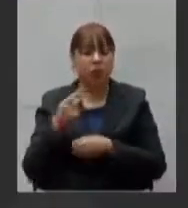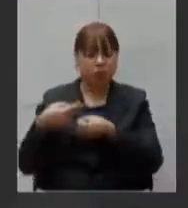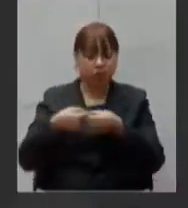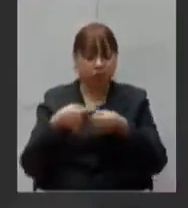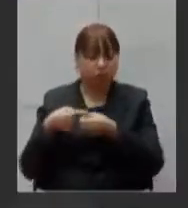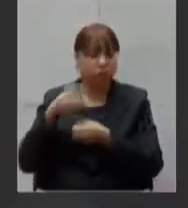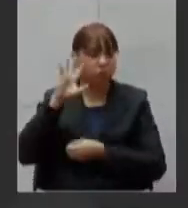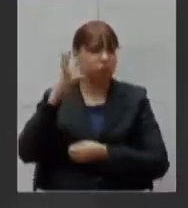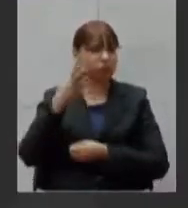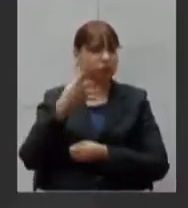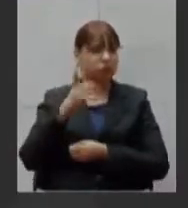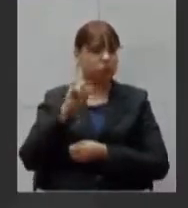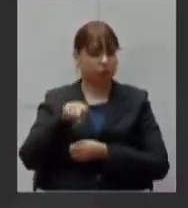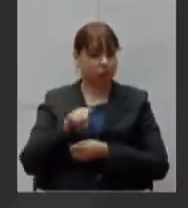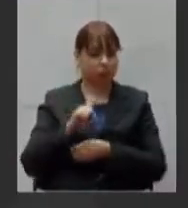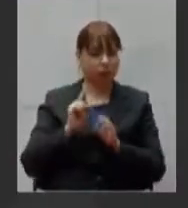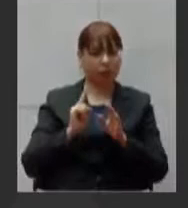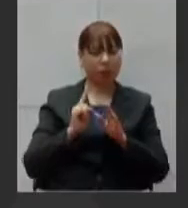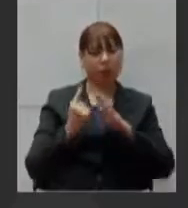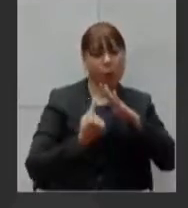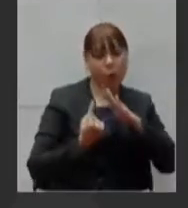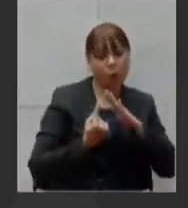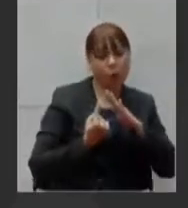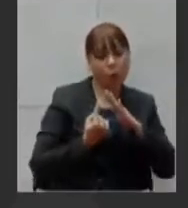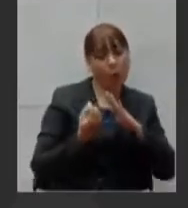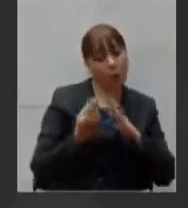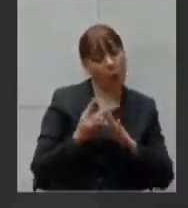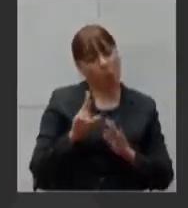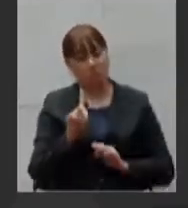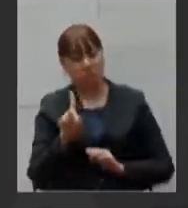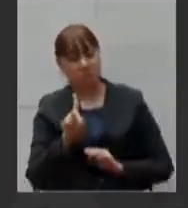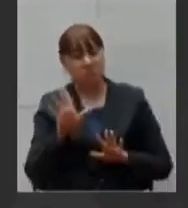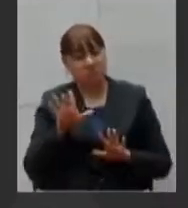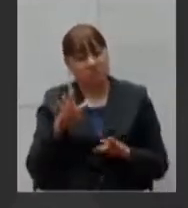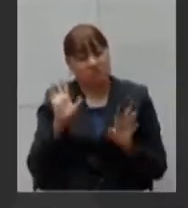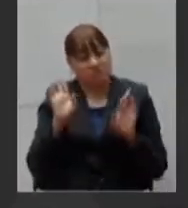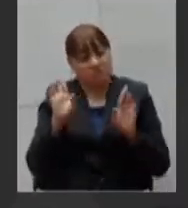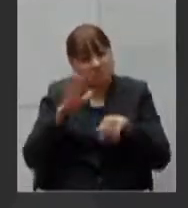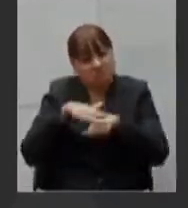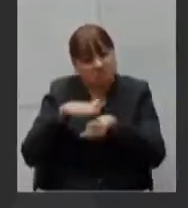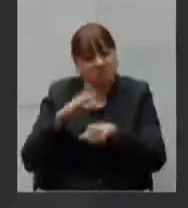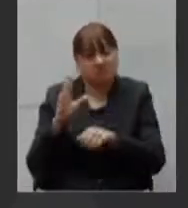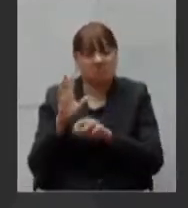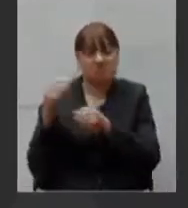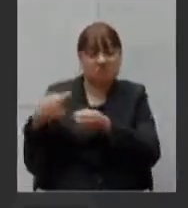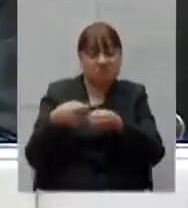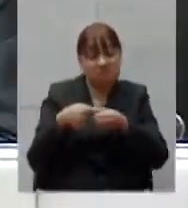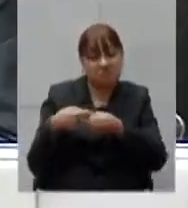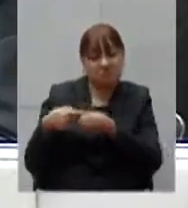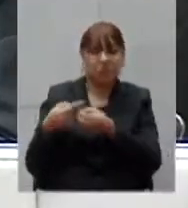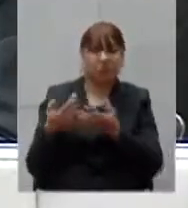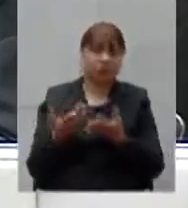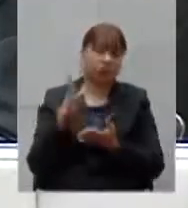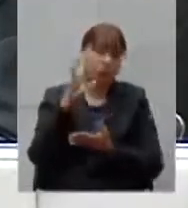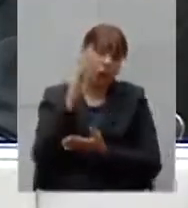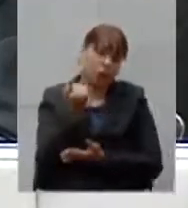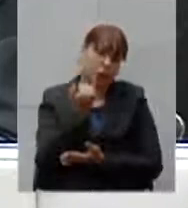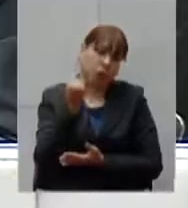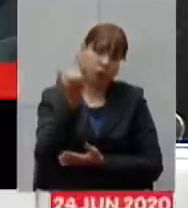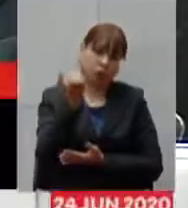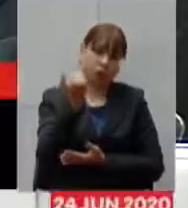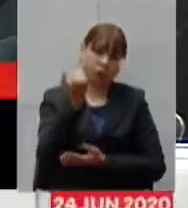sobre o isolamento ou não então o que nós fazemos é um convencimento forte dos municípios eu acho que isso é importante ter